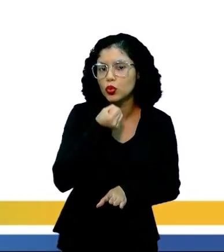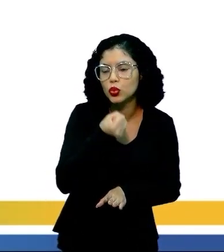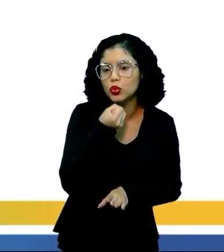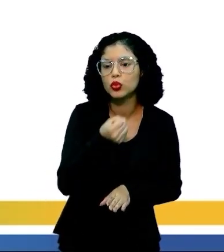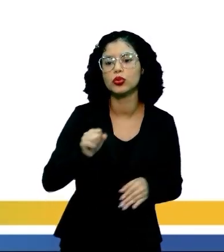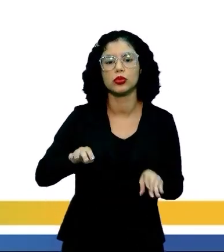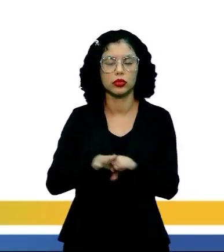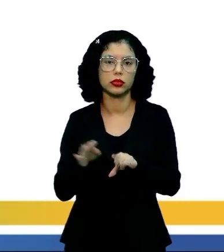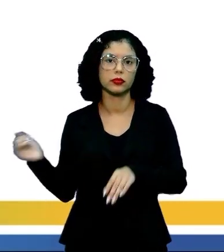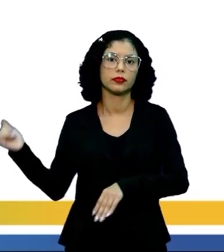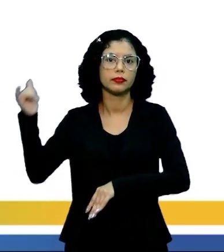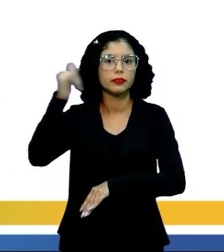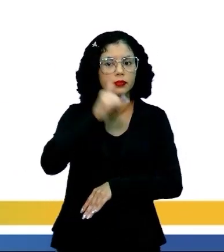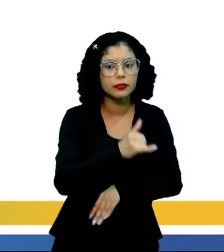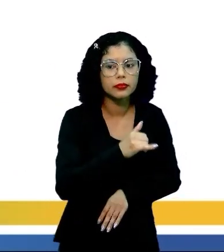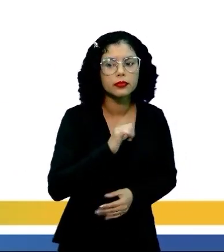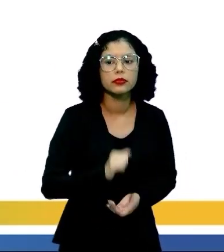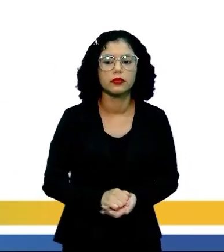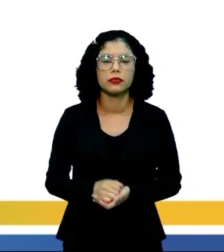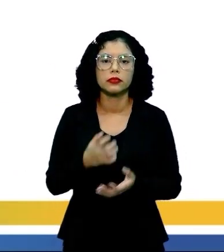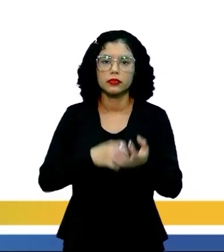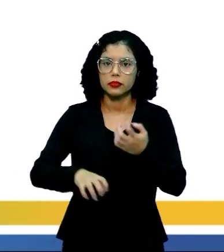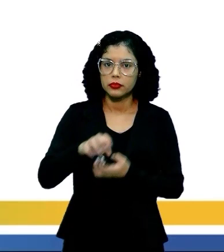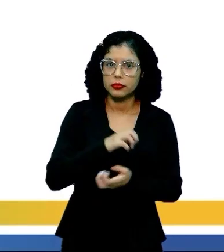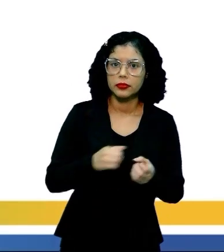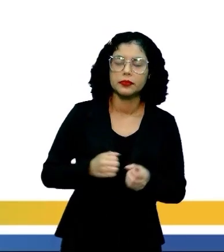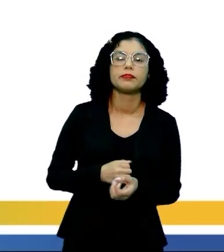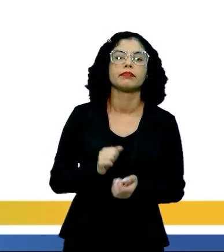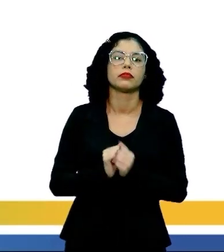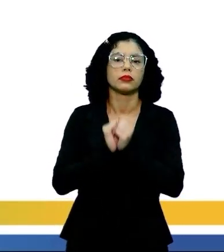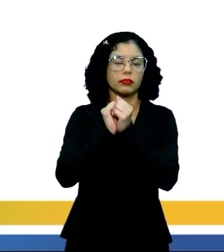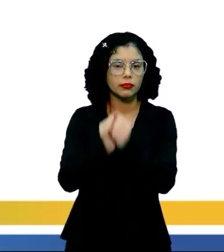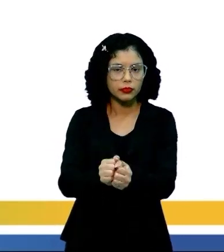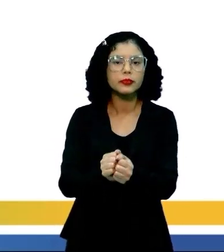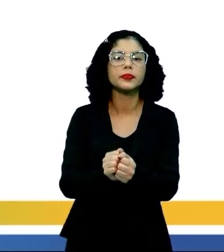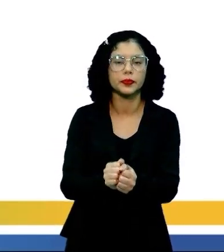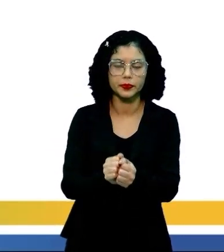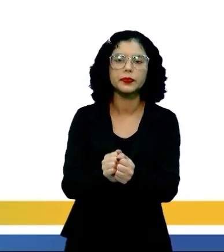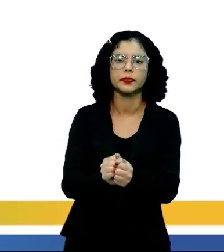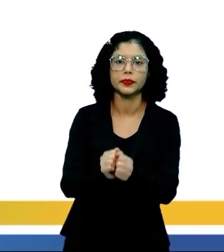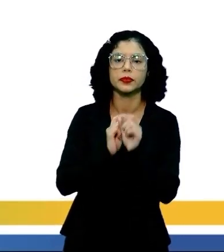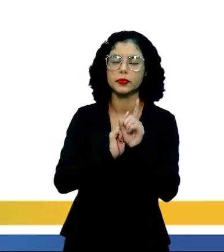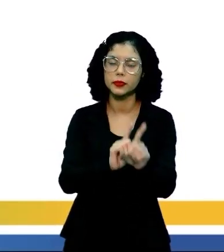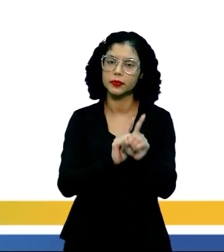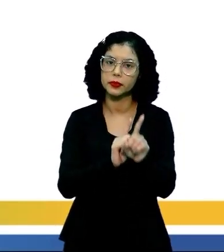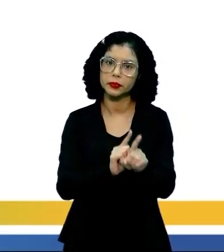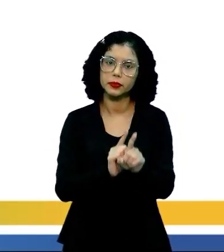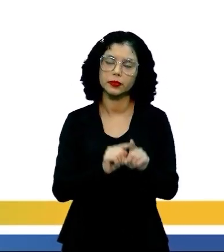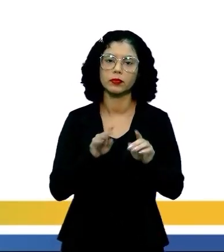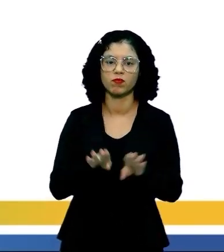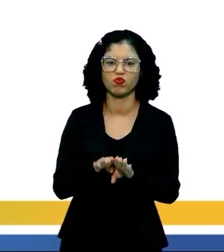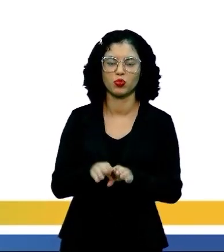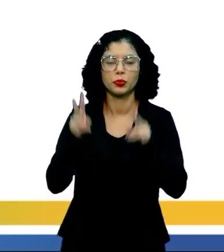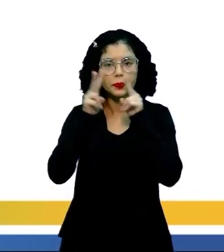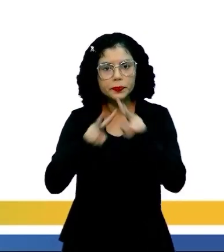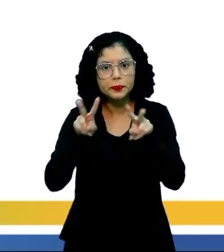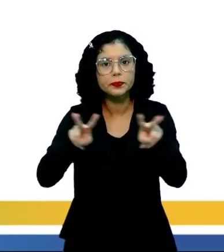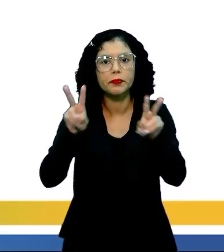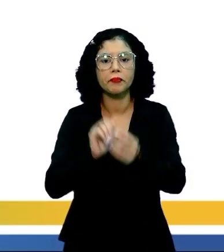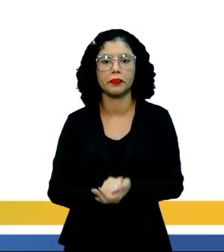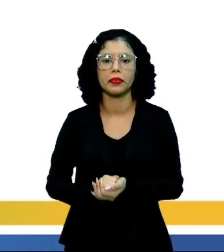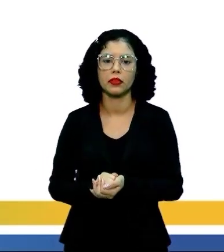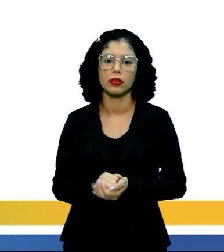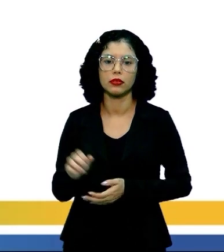ele viaja para a revolta, ele participa, acompanha ali visualmente